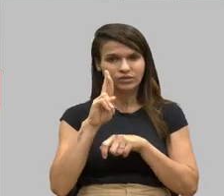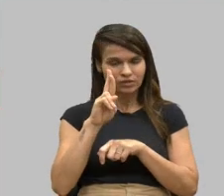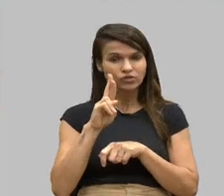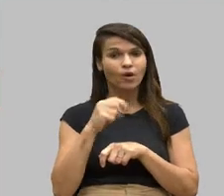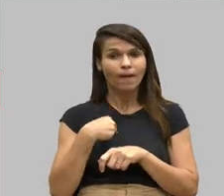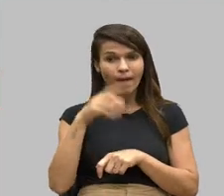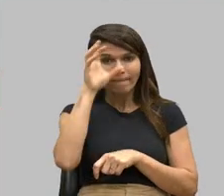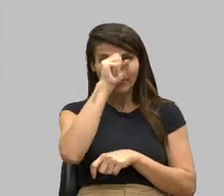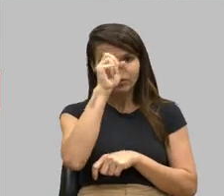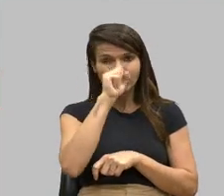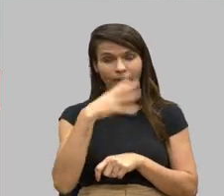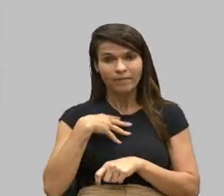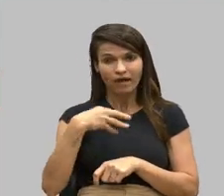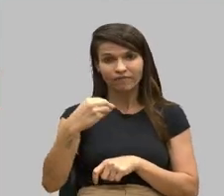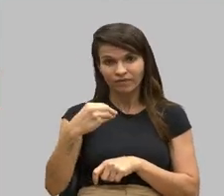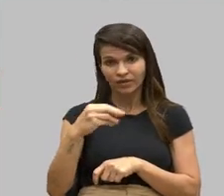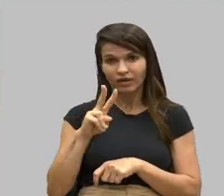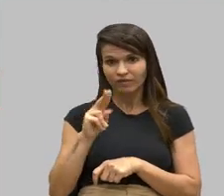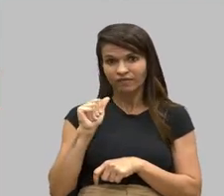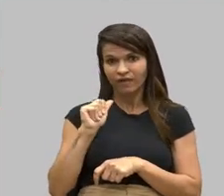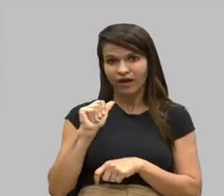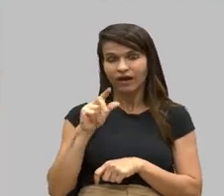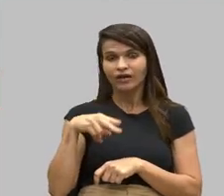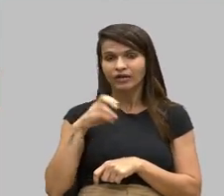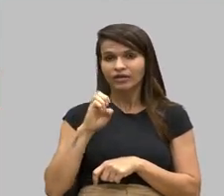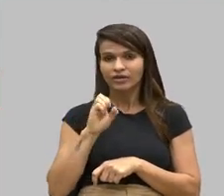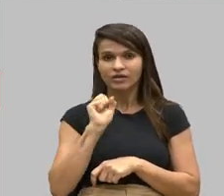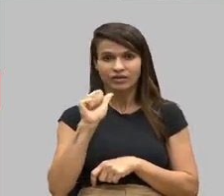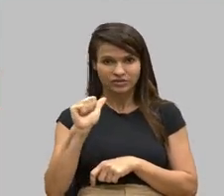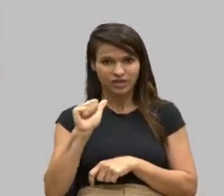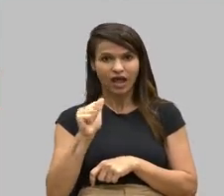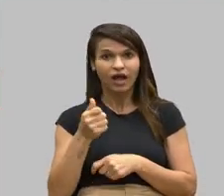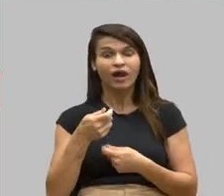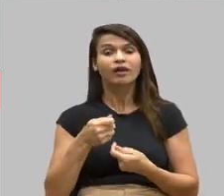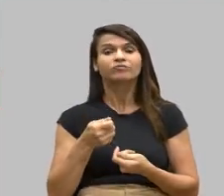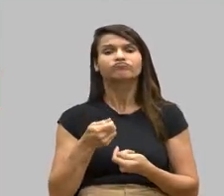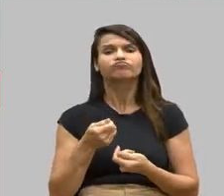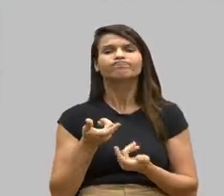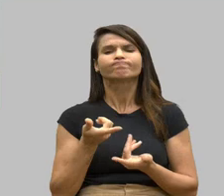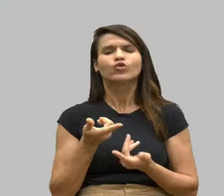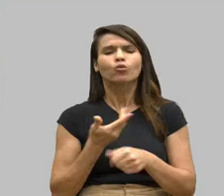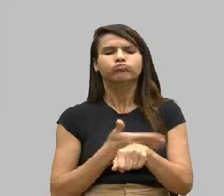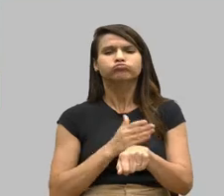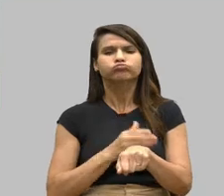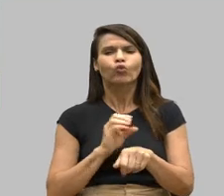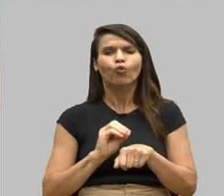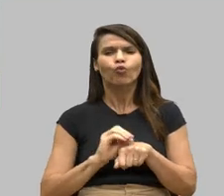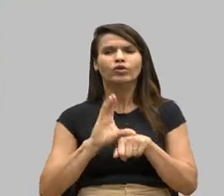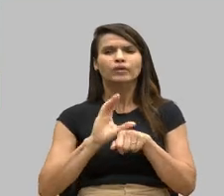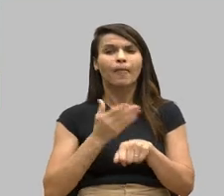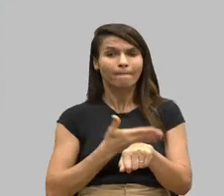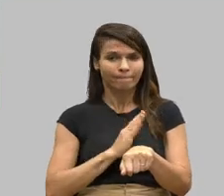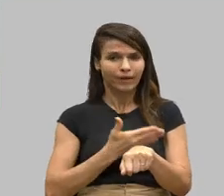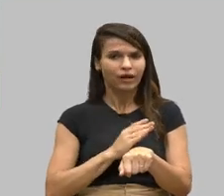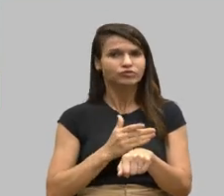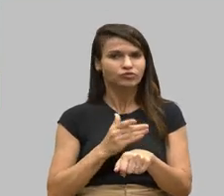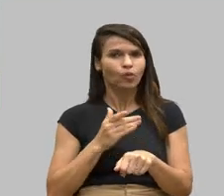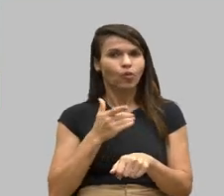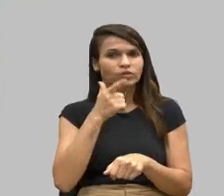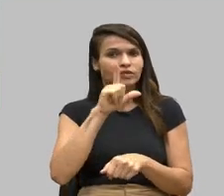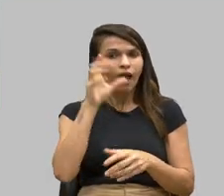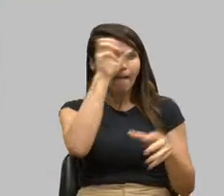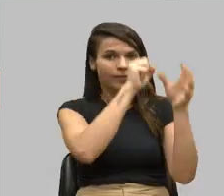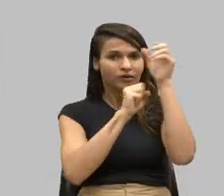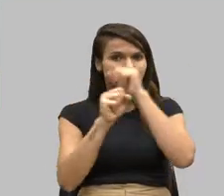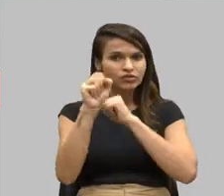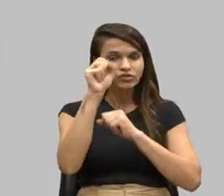muito com minha filha Vanessa, porque ela me deu conhecimento na prática. E ali eu aprendi muita coisa. Agora, me coloque em uma